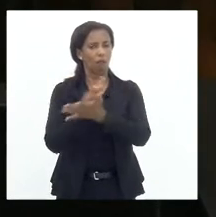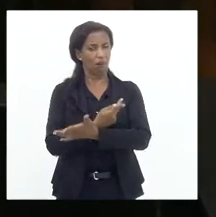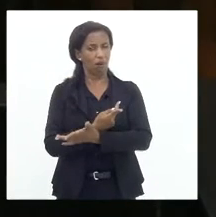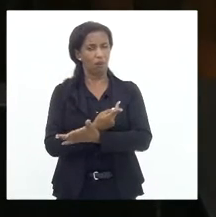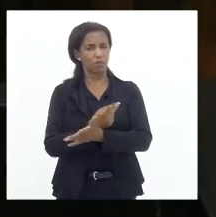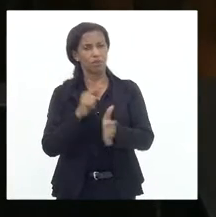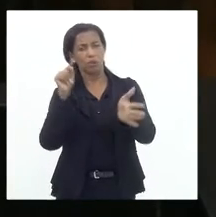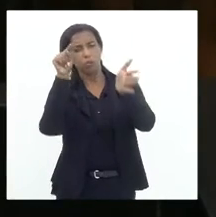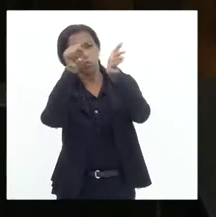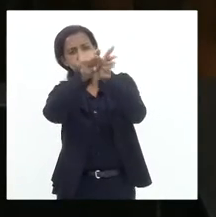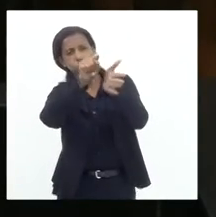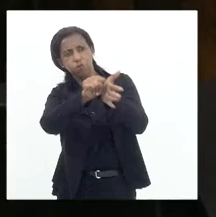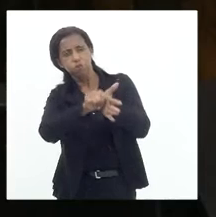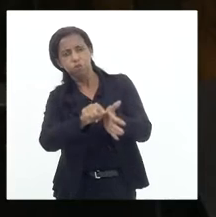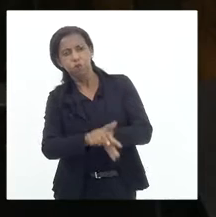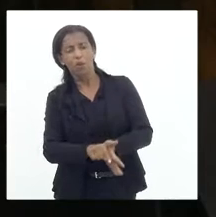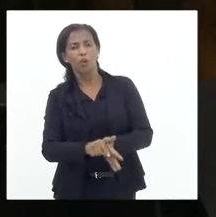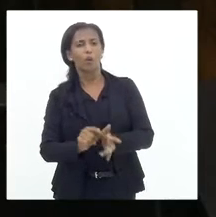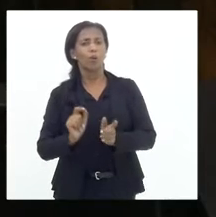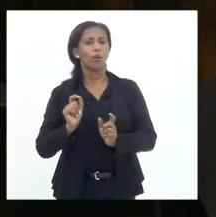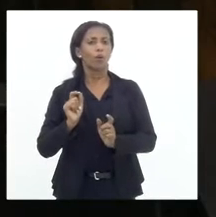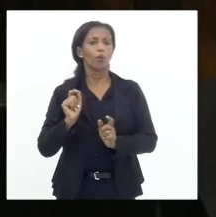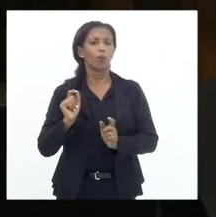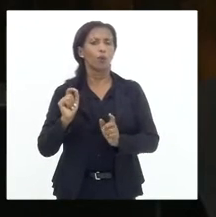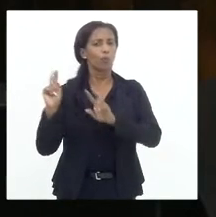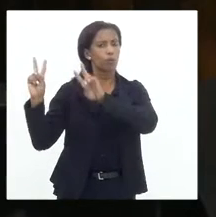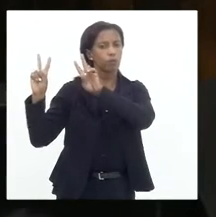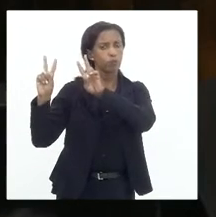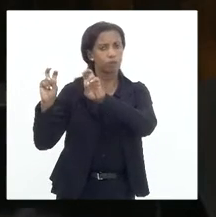foram feitos a ele sobre o...